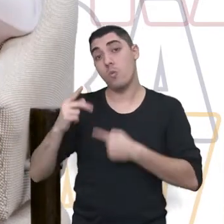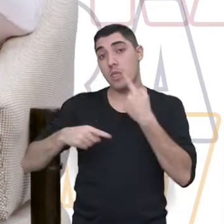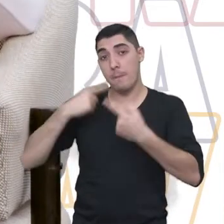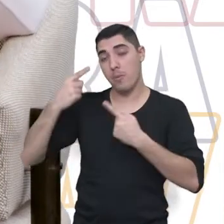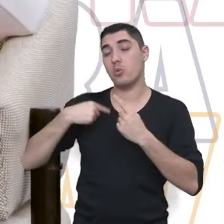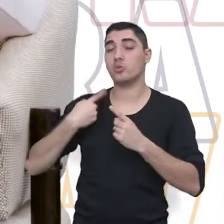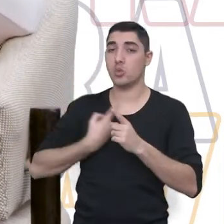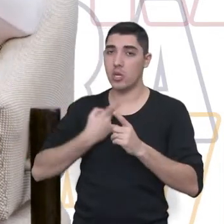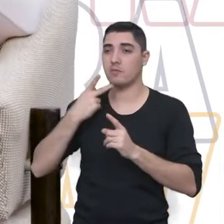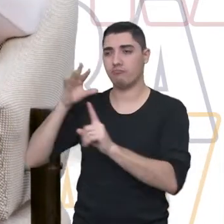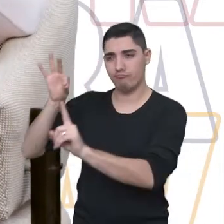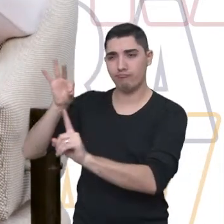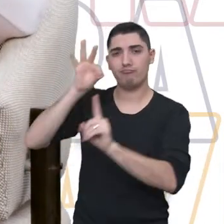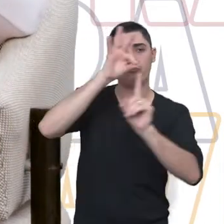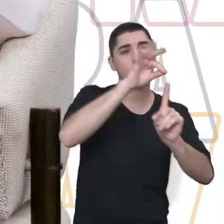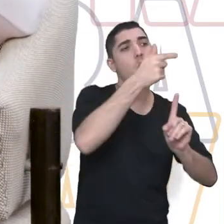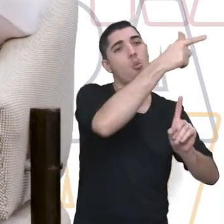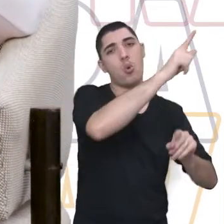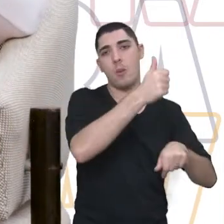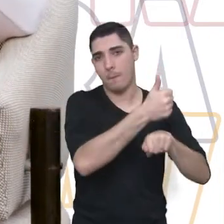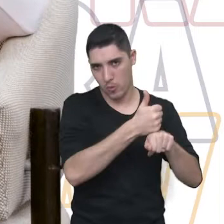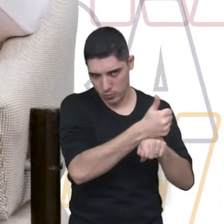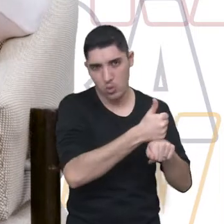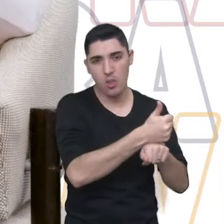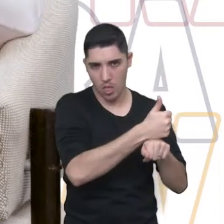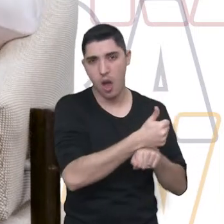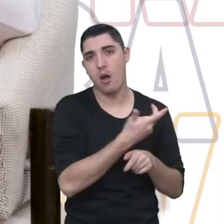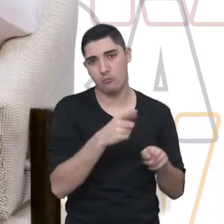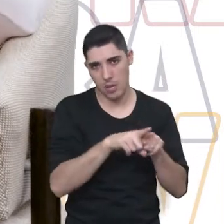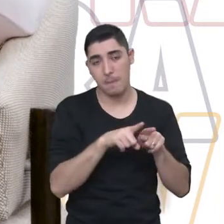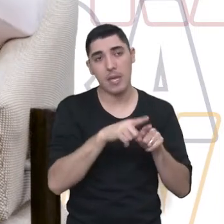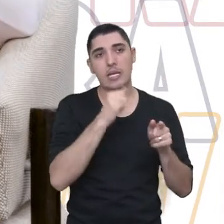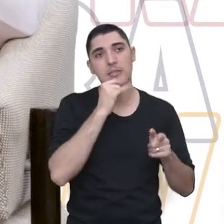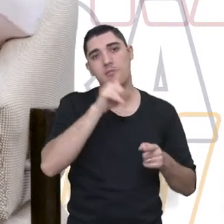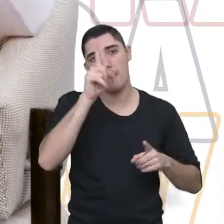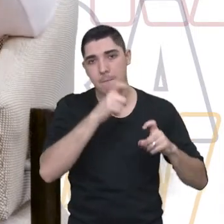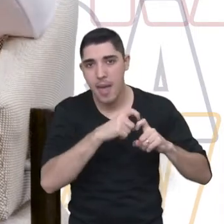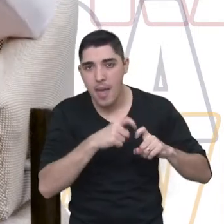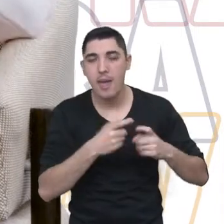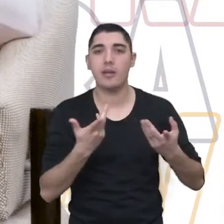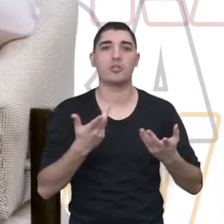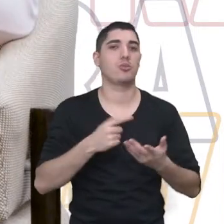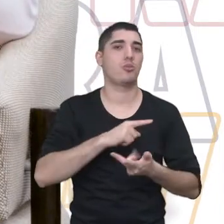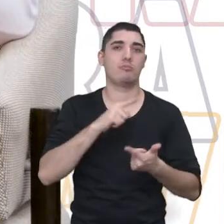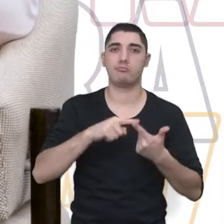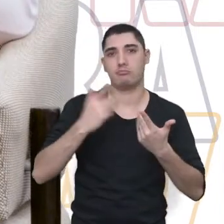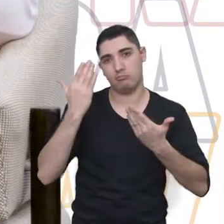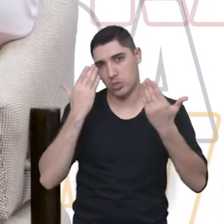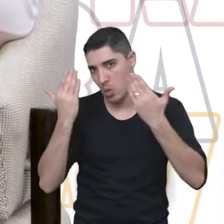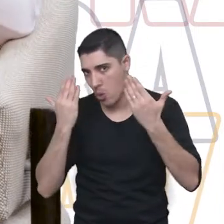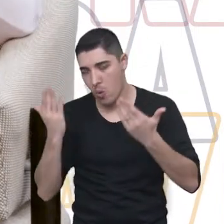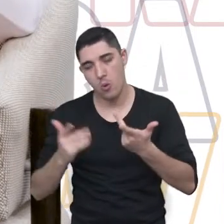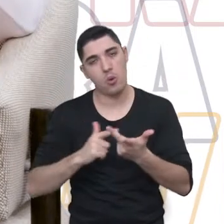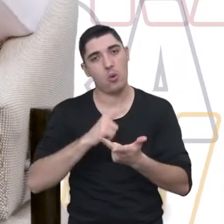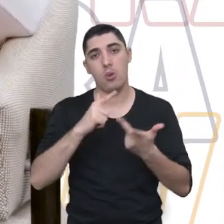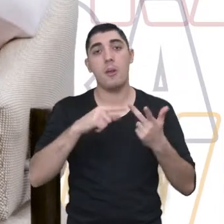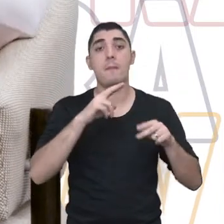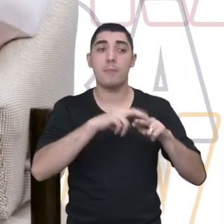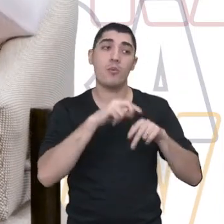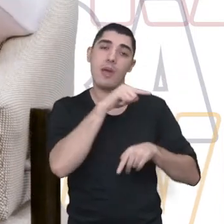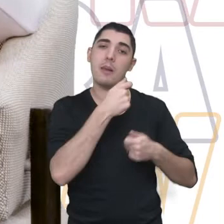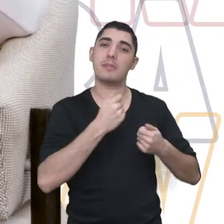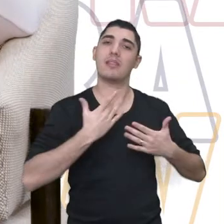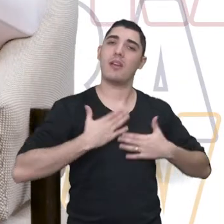E encaminha para algum outro profissional, né? Para que ela vá primeiro buscar, por exemplo, ajuda médica, né? Para que ela